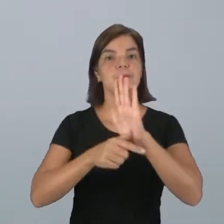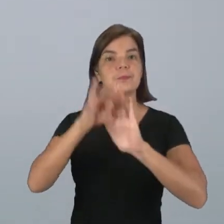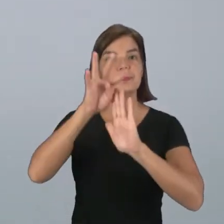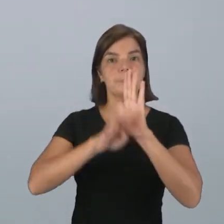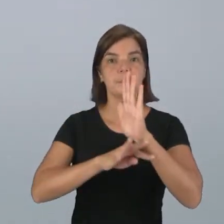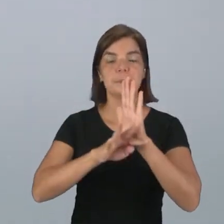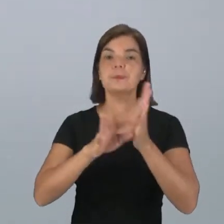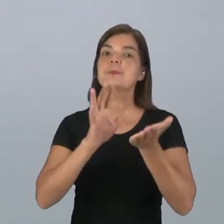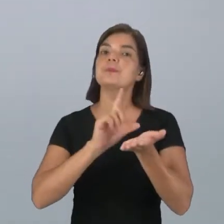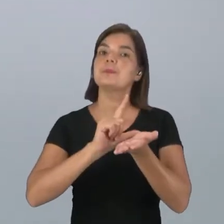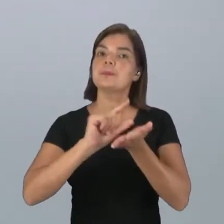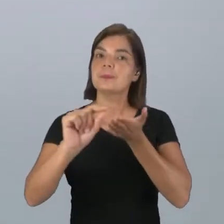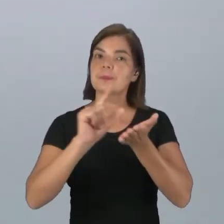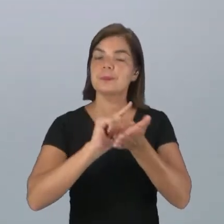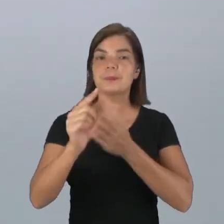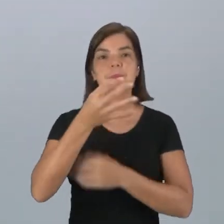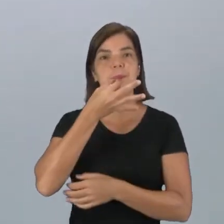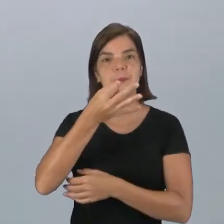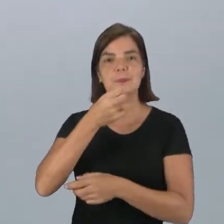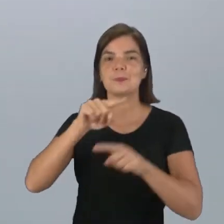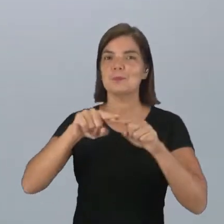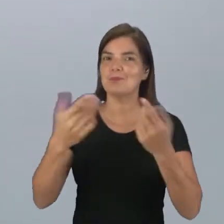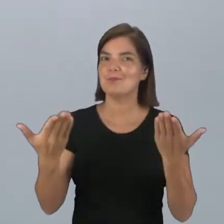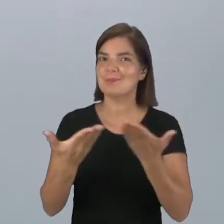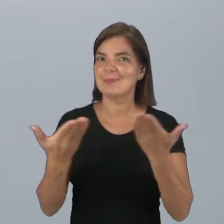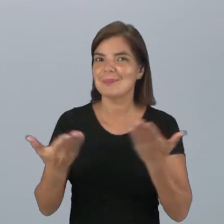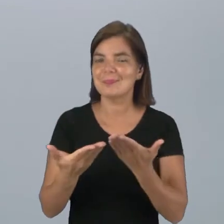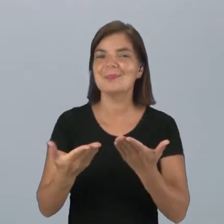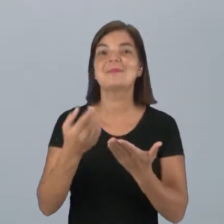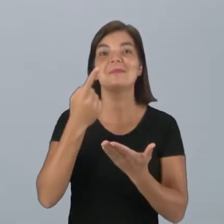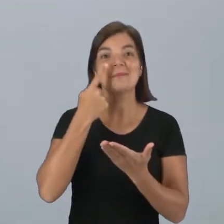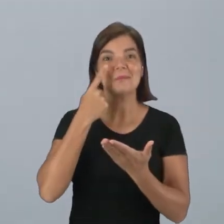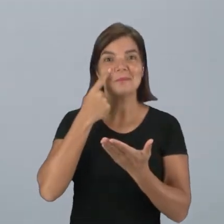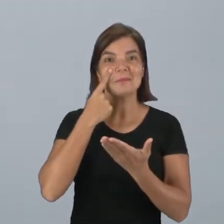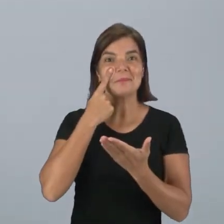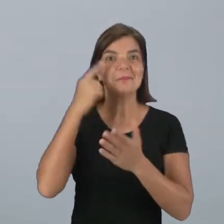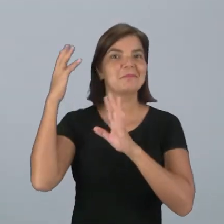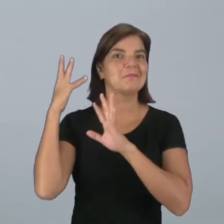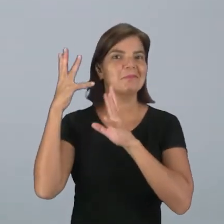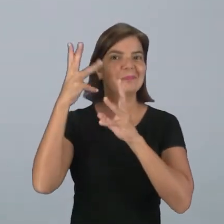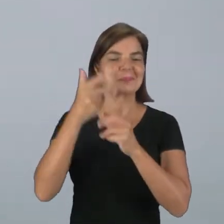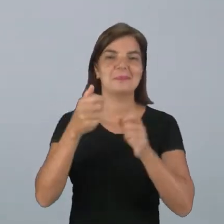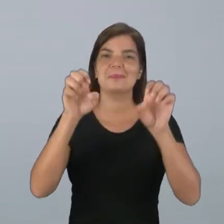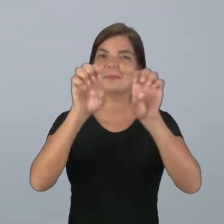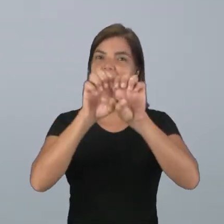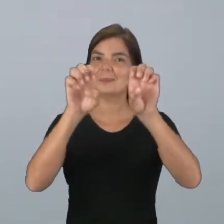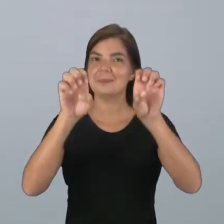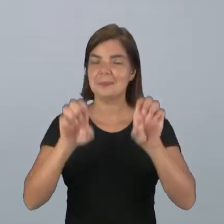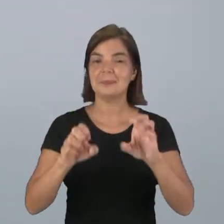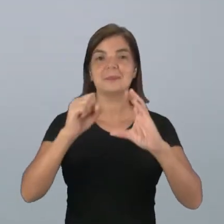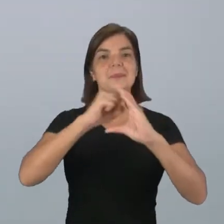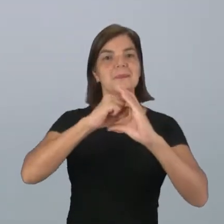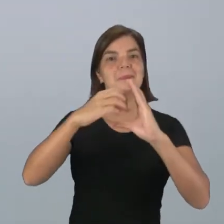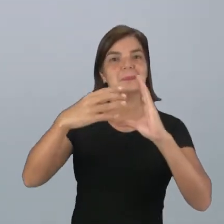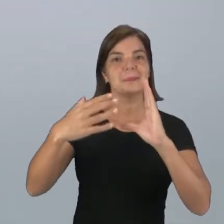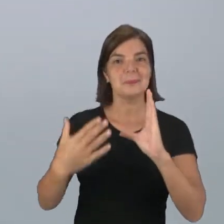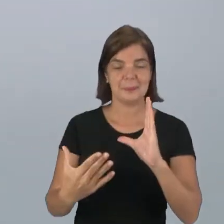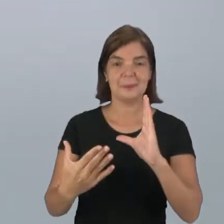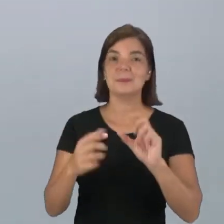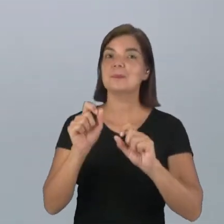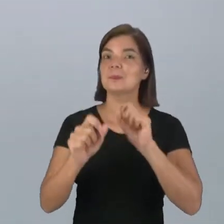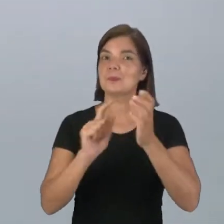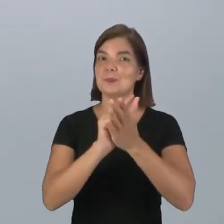artigo de opinião, mas nesta aula nós vamos revisar a estrutura e as características